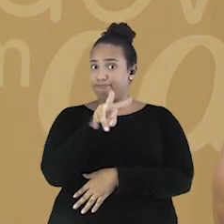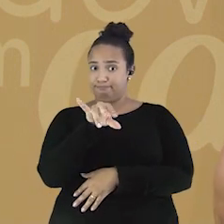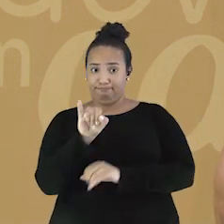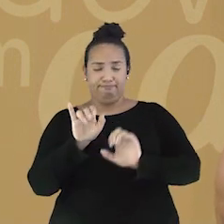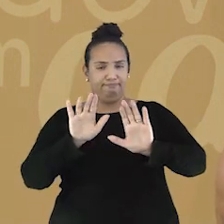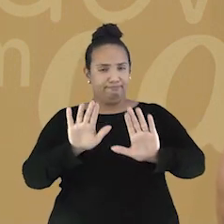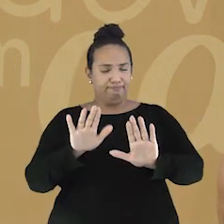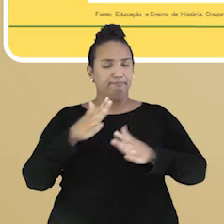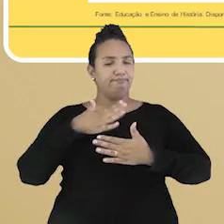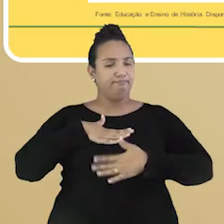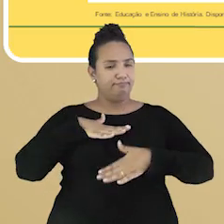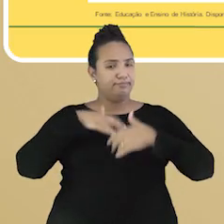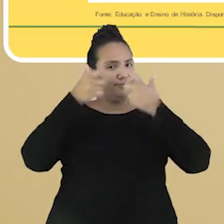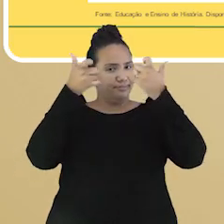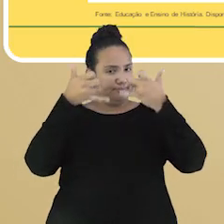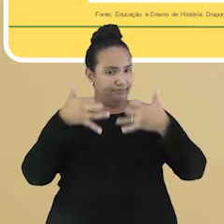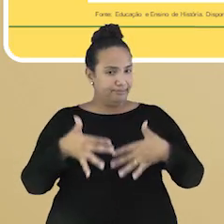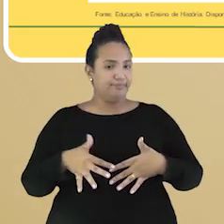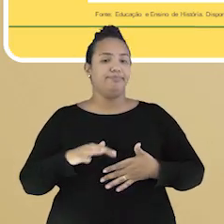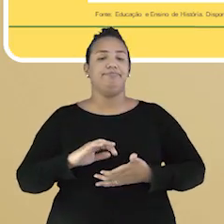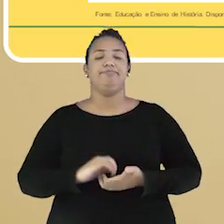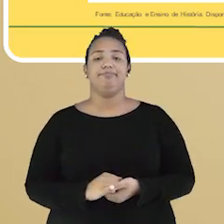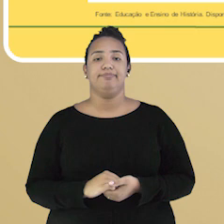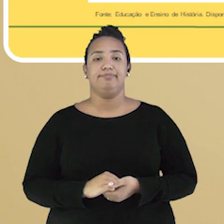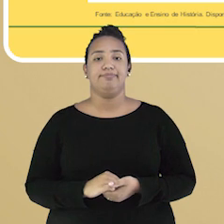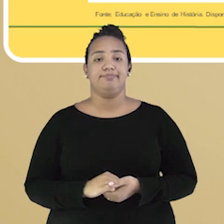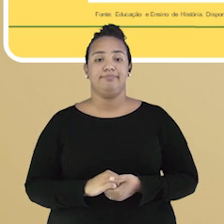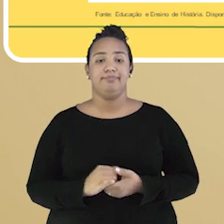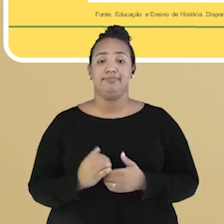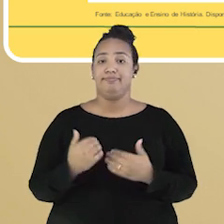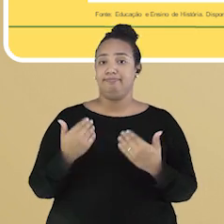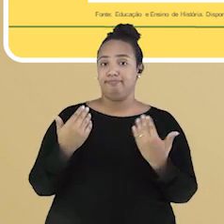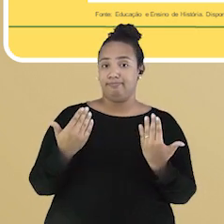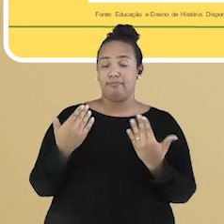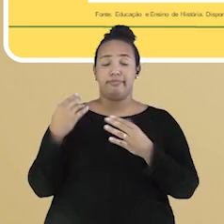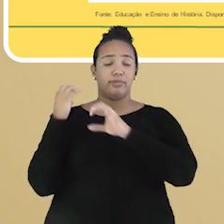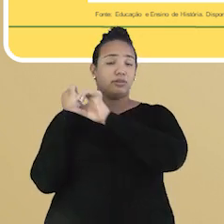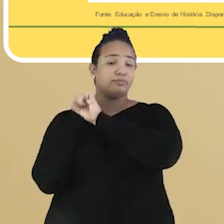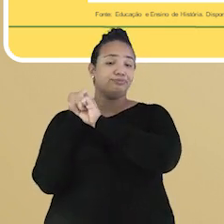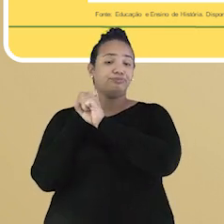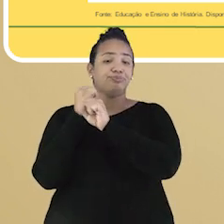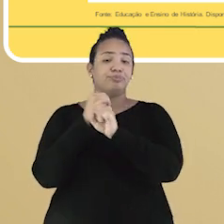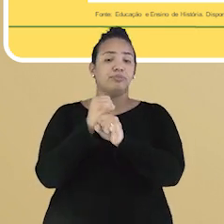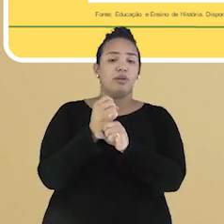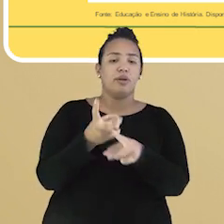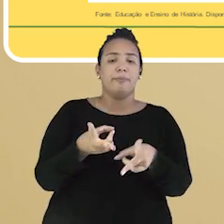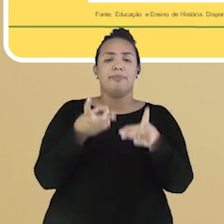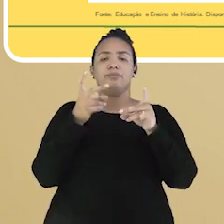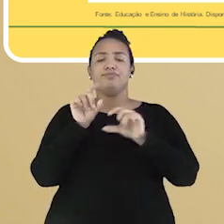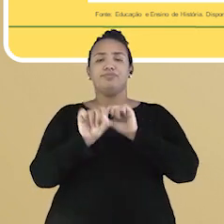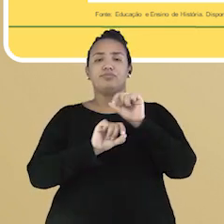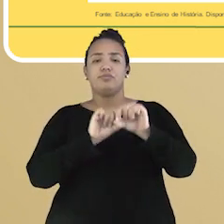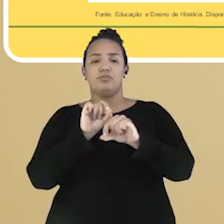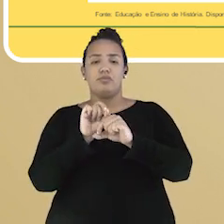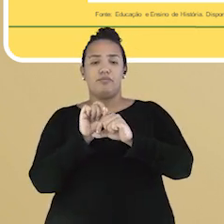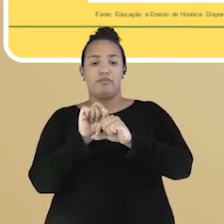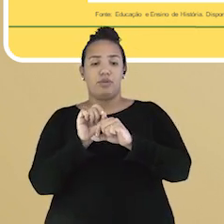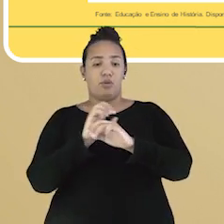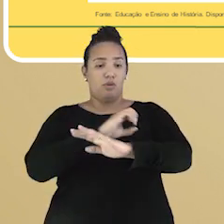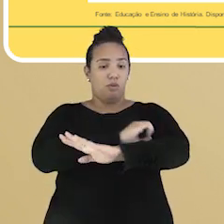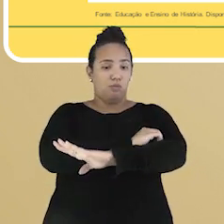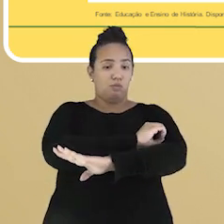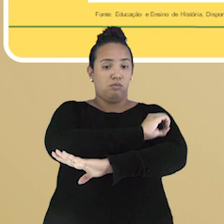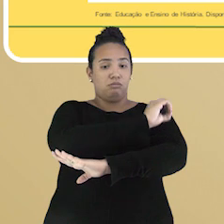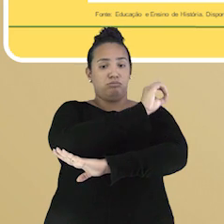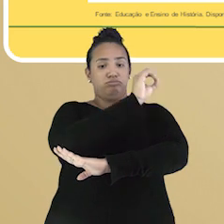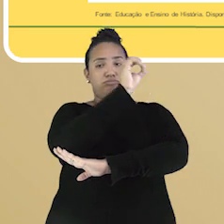poucos, ok? Ao longo dos anos, os seres humanos passaram a perceber que o nascer e o pôr do sol ocorriam